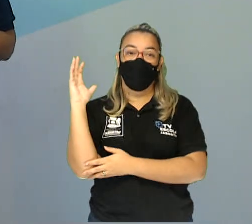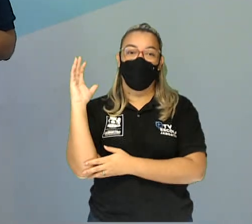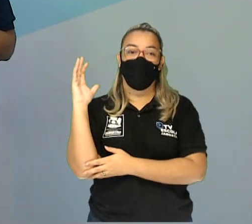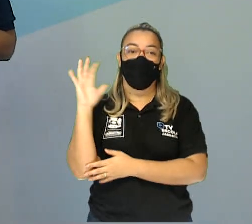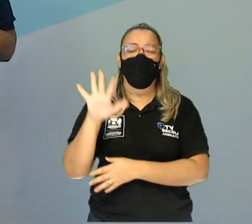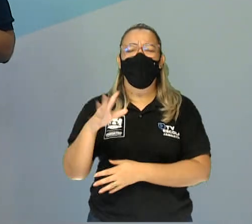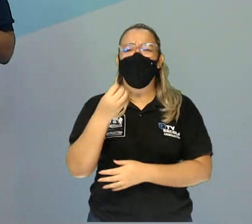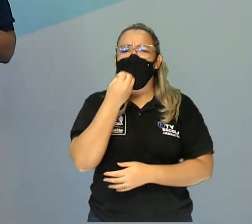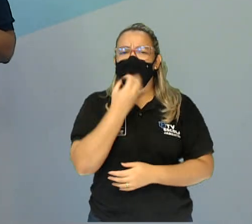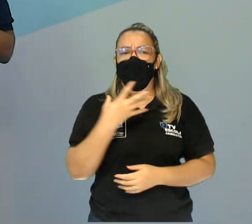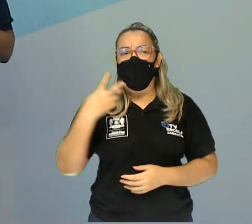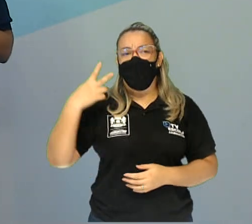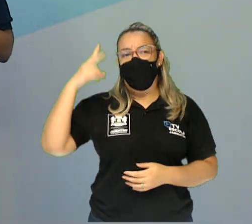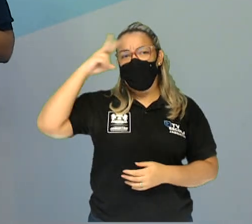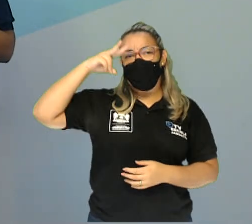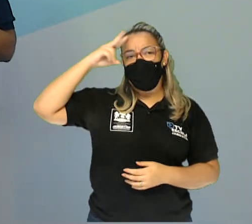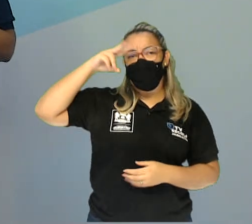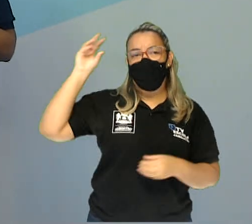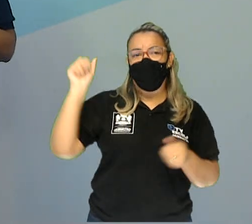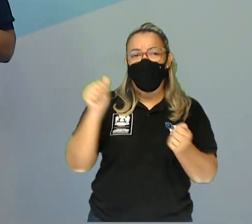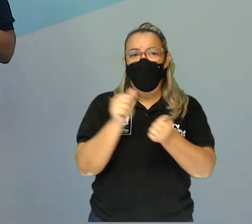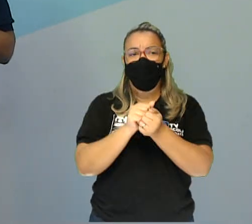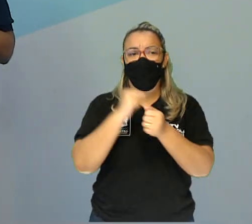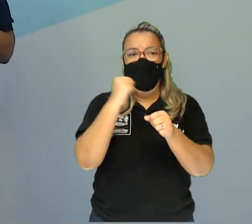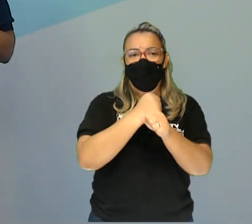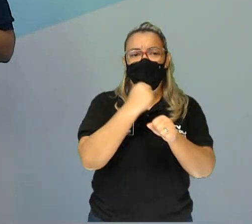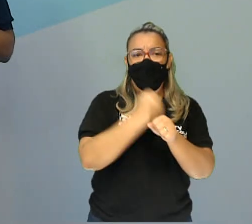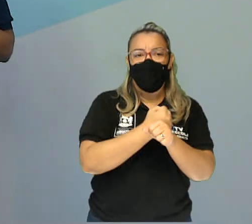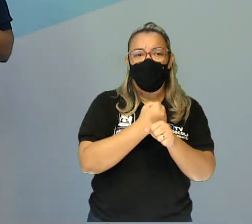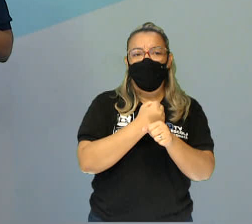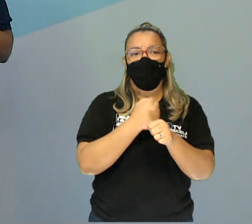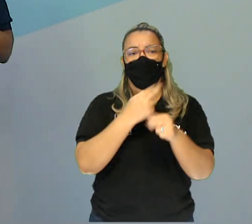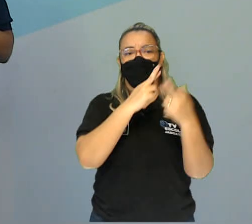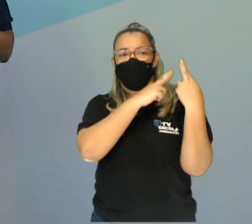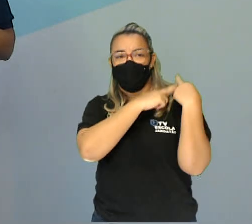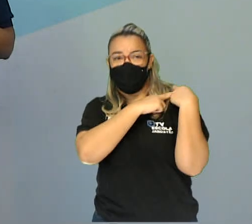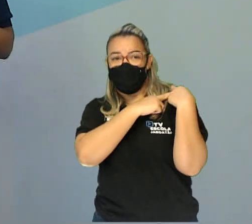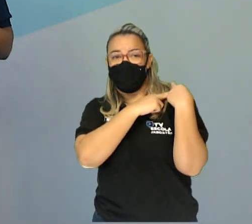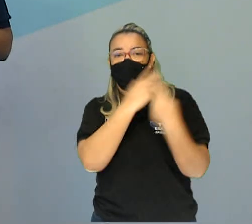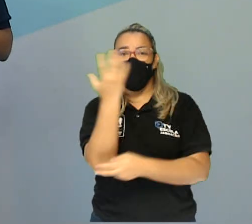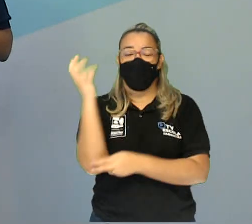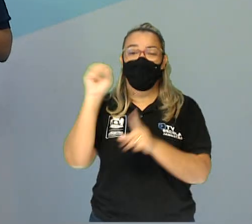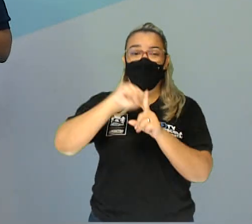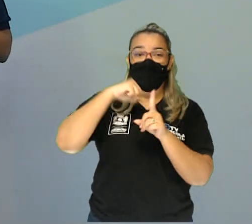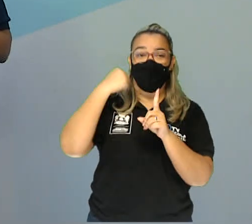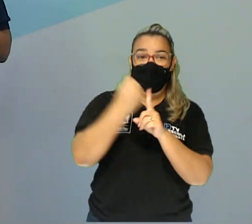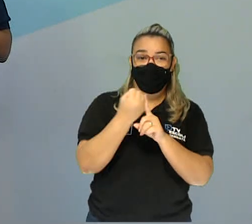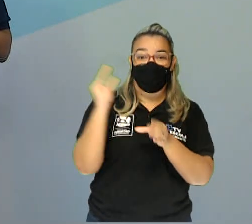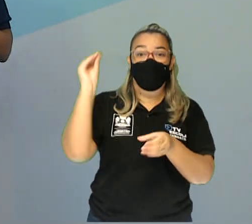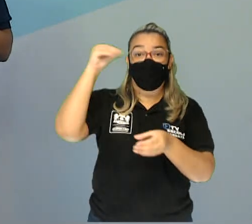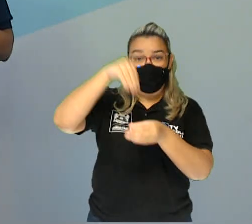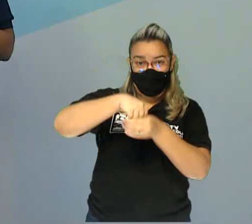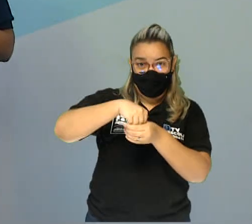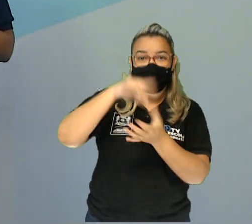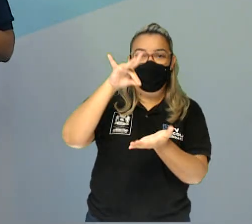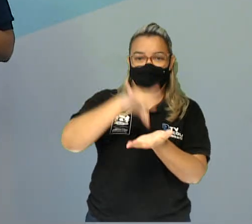lembrar que, junto a essa construção, a responsabilidade ambiental e social se fazem presentes.